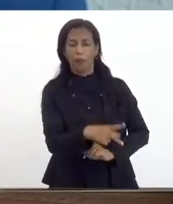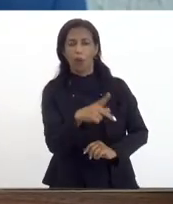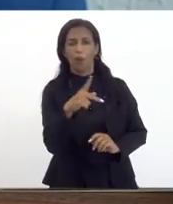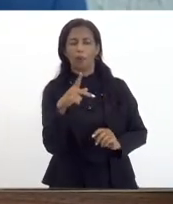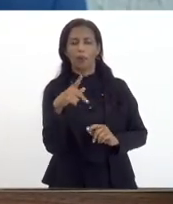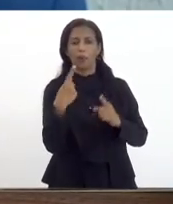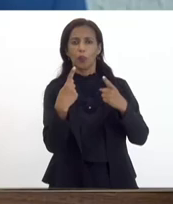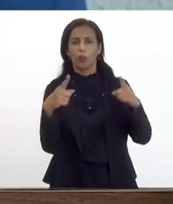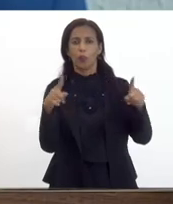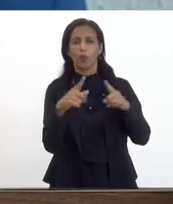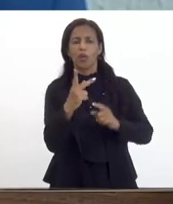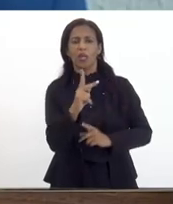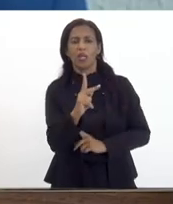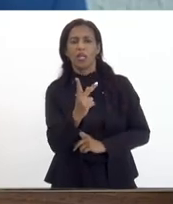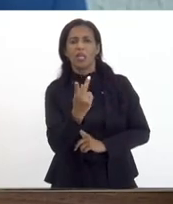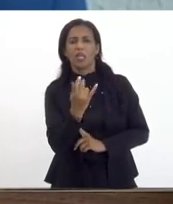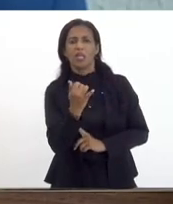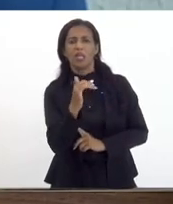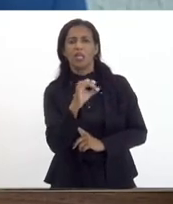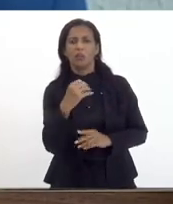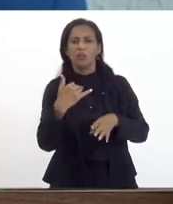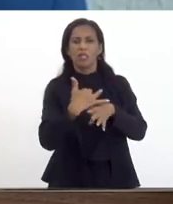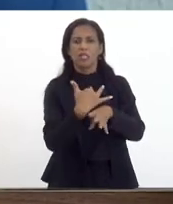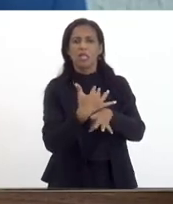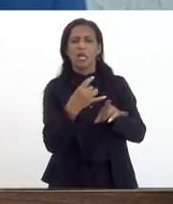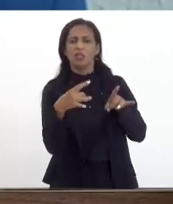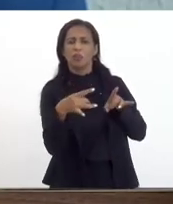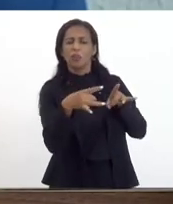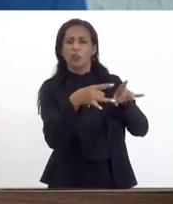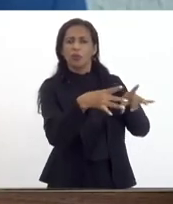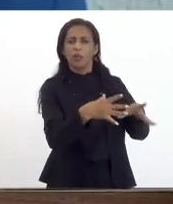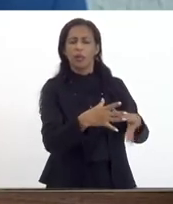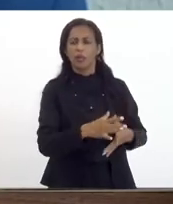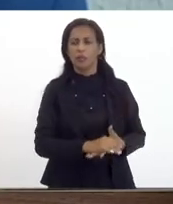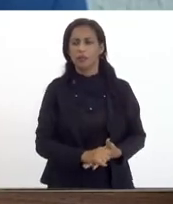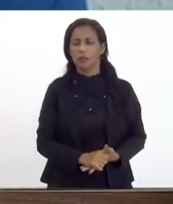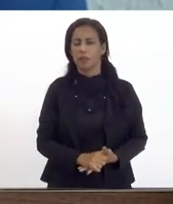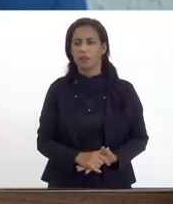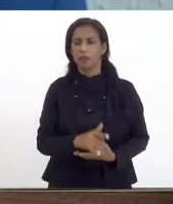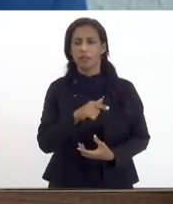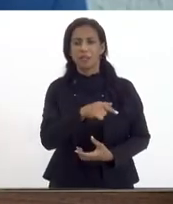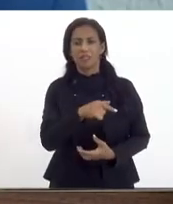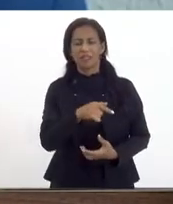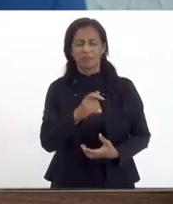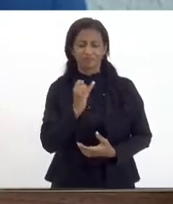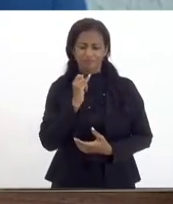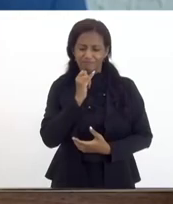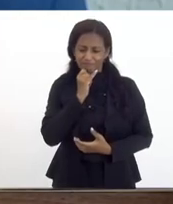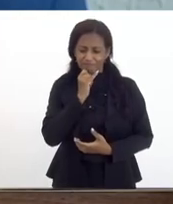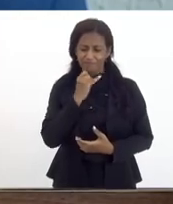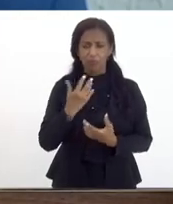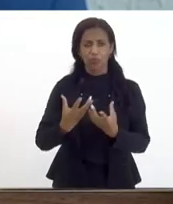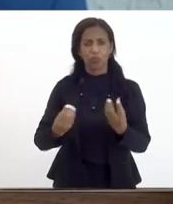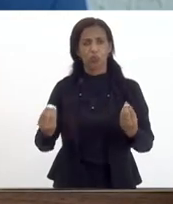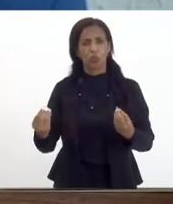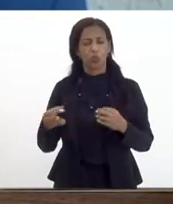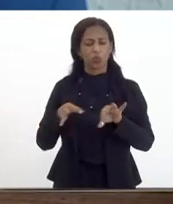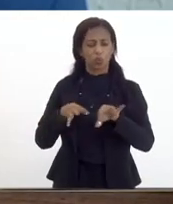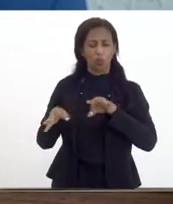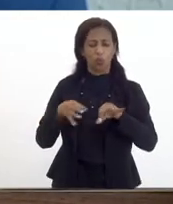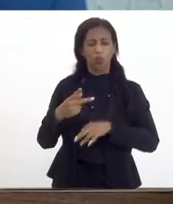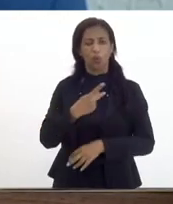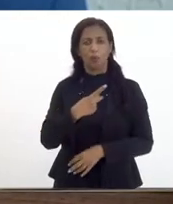história ela diz a cidade abandonada e isso nos entristece muito conforme o